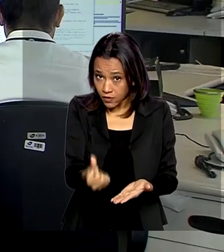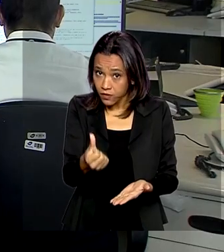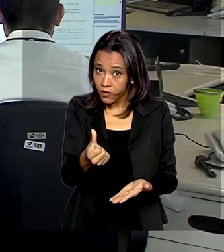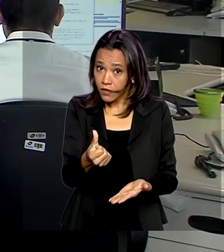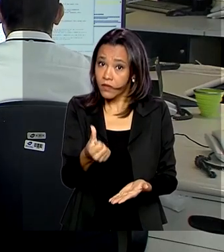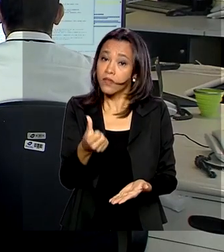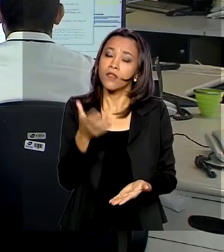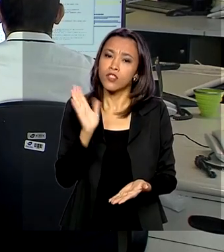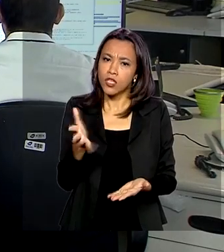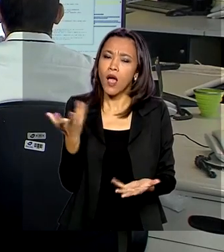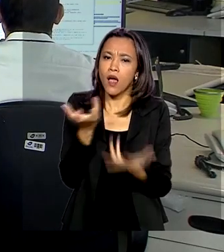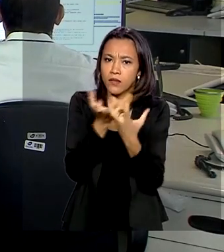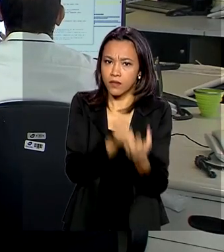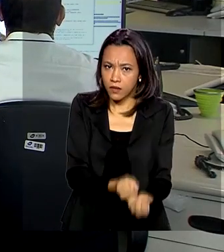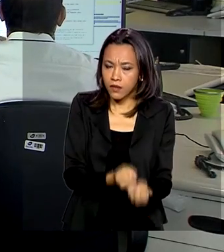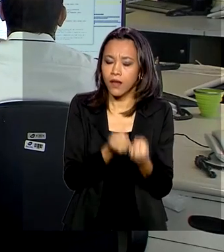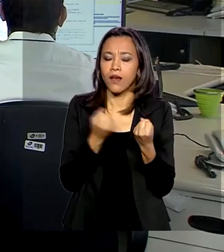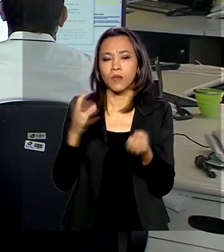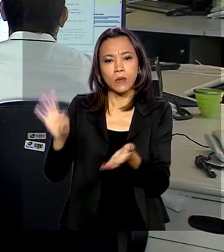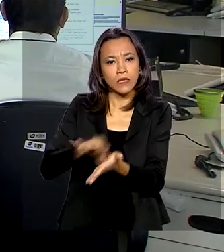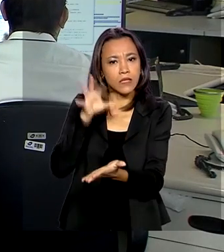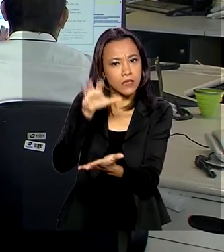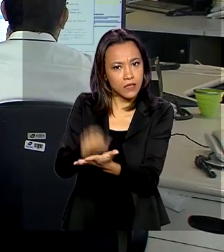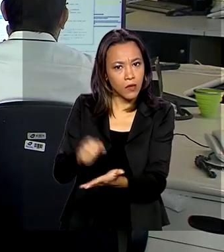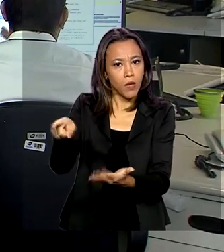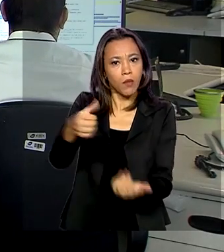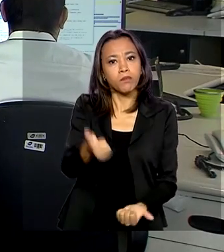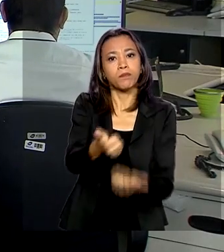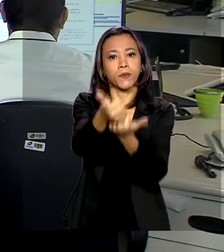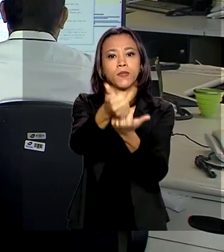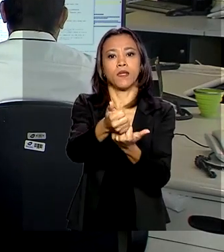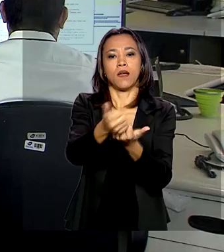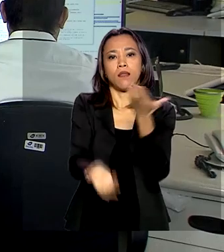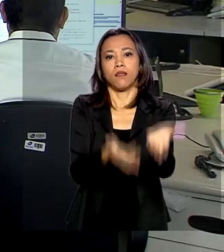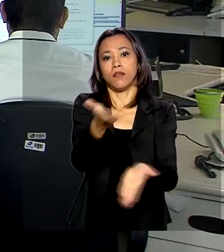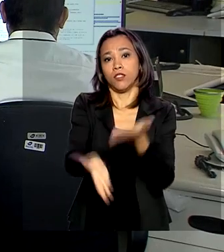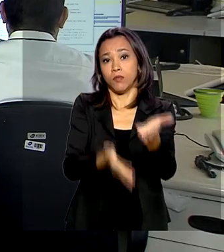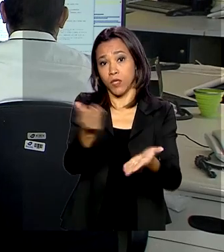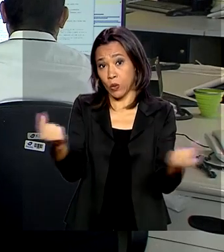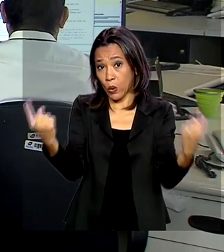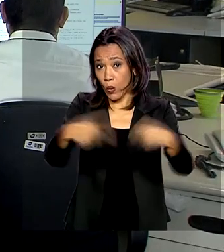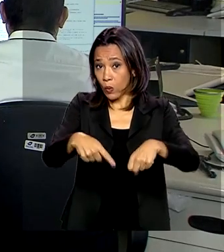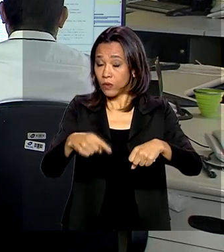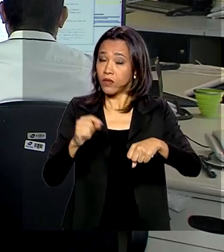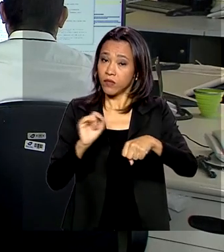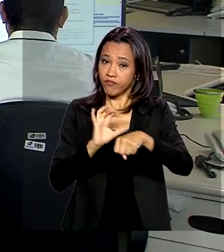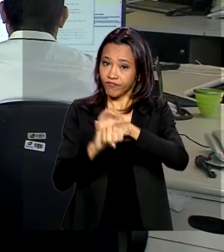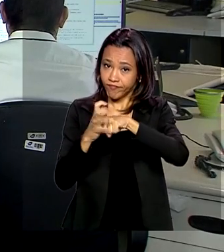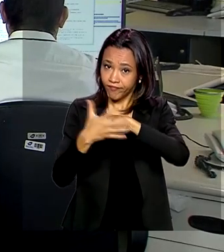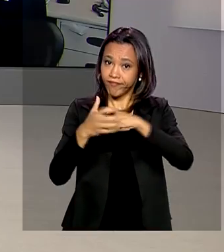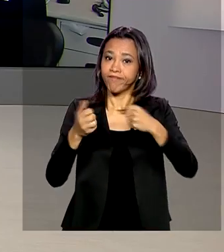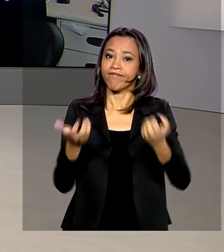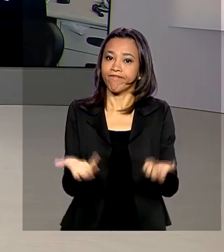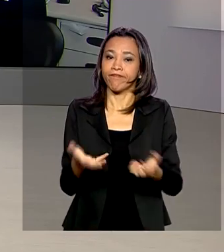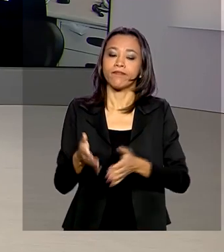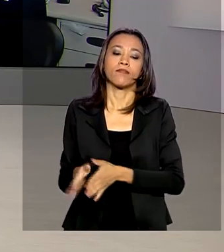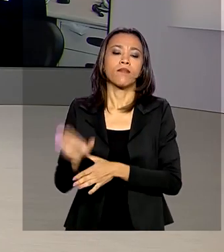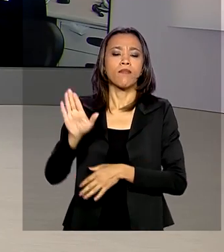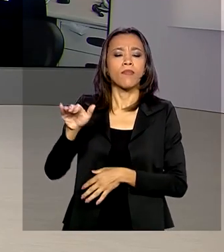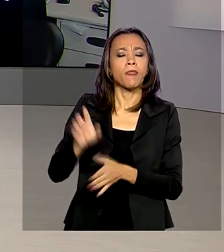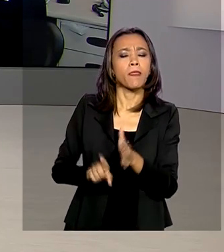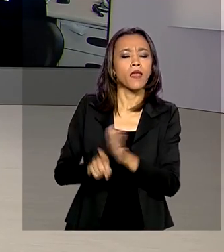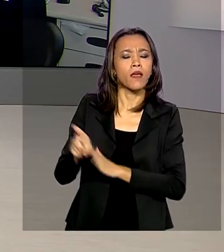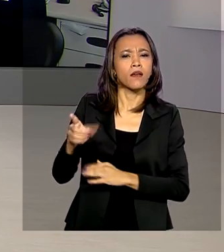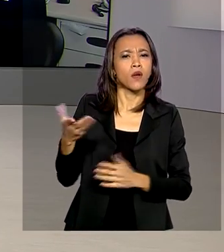suas inscrições aceitas para reforçar o atendimento à população contra a pandemia do coronavírus. A partir de